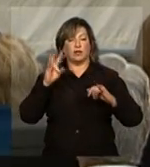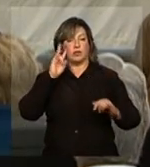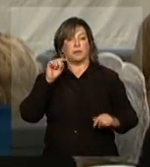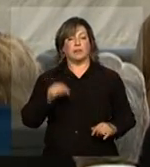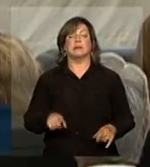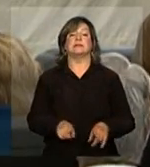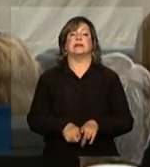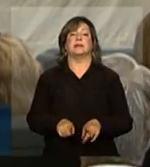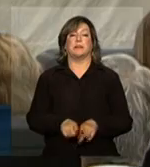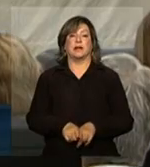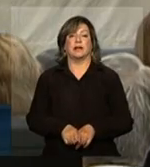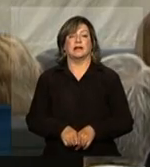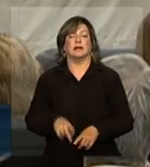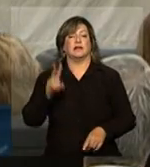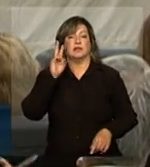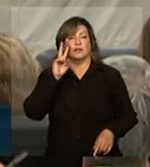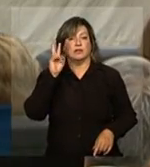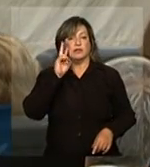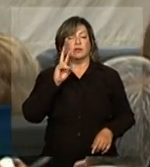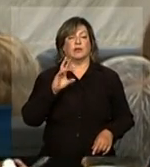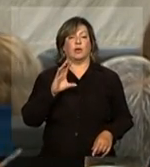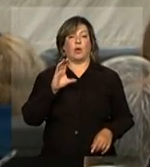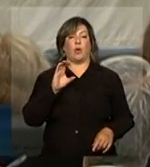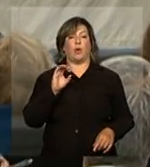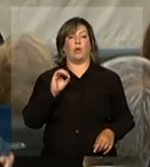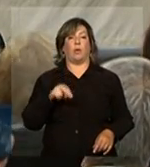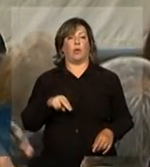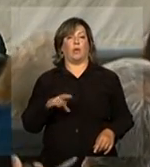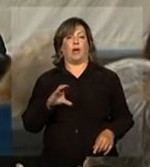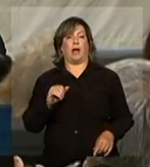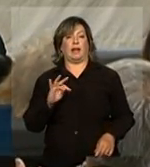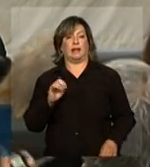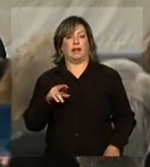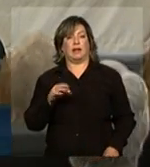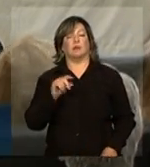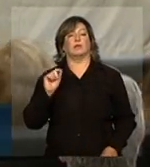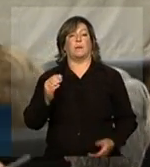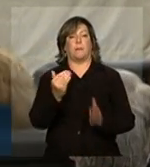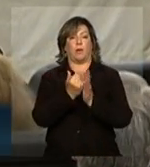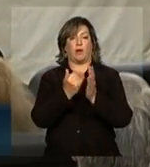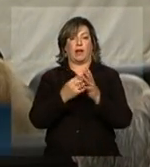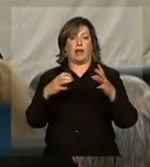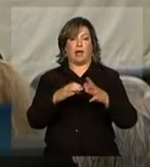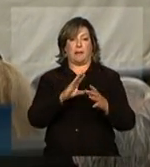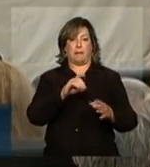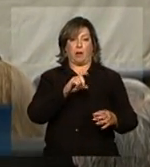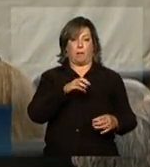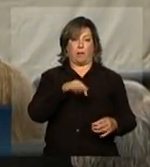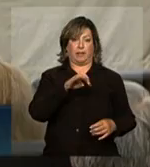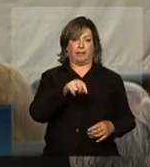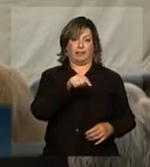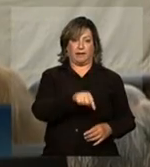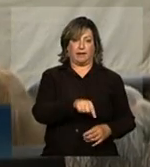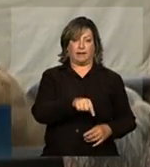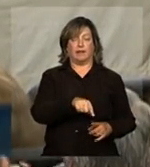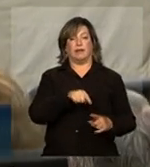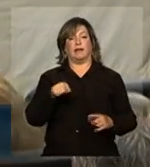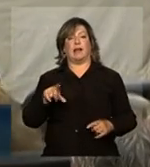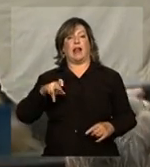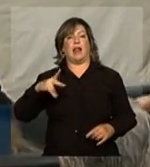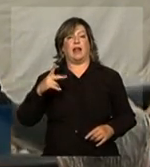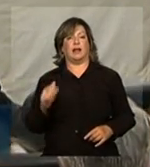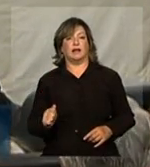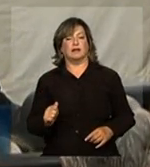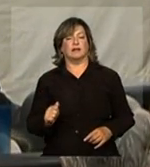respeito disso e também em relação à concatenação dos cronogramas entre Belo Monte e da linha, já que